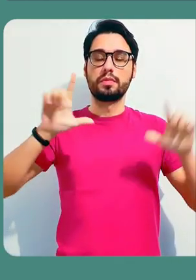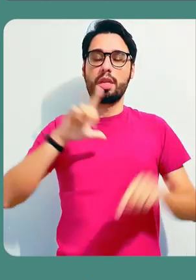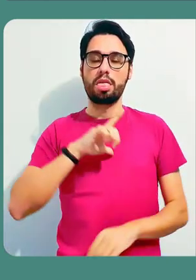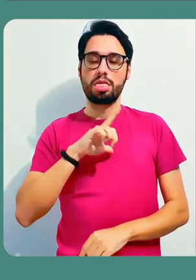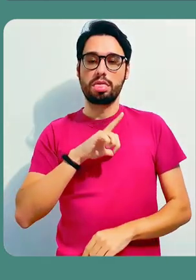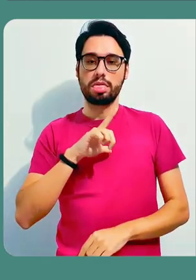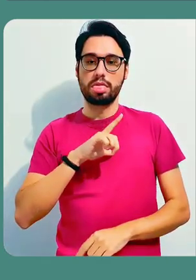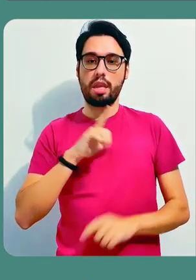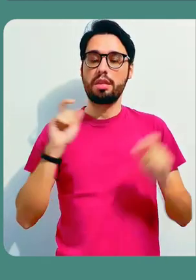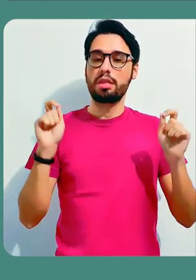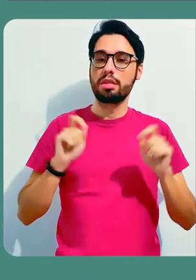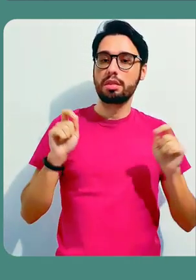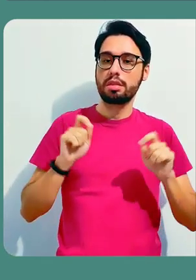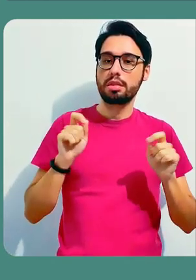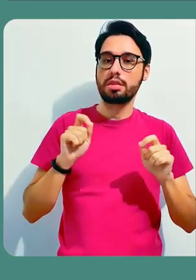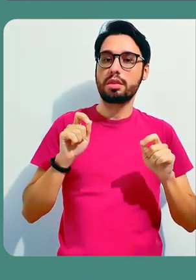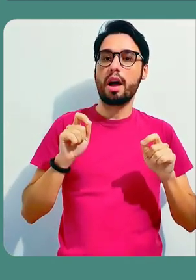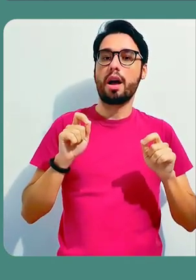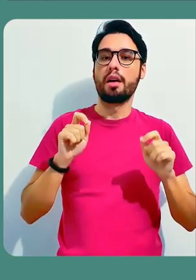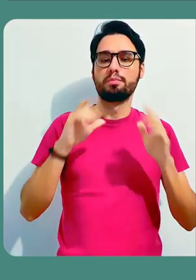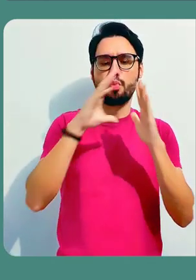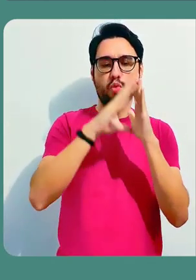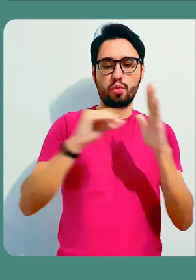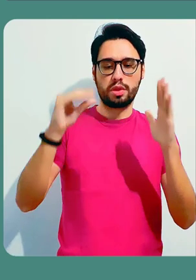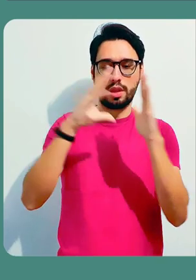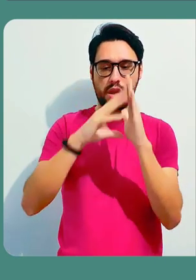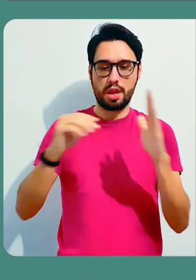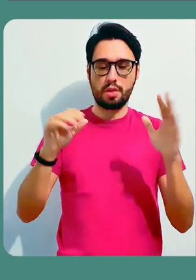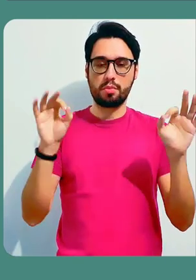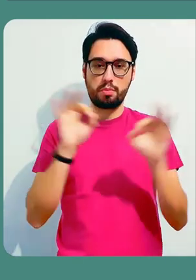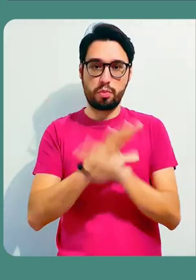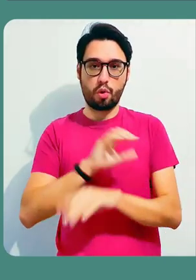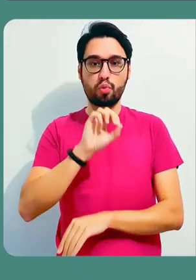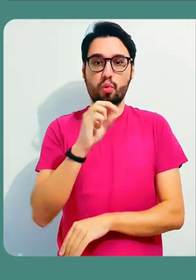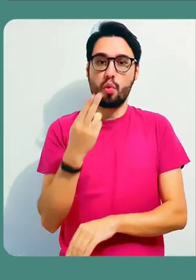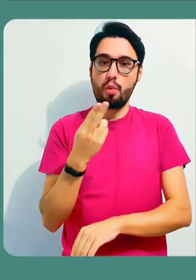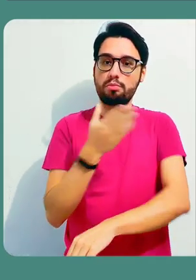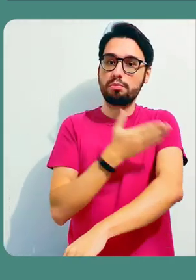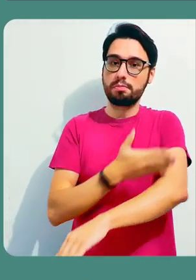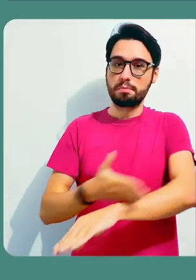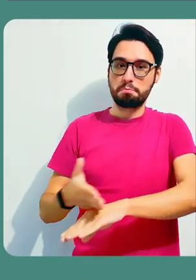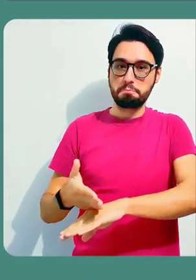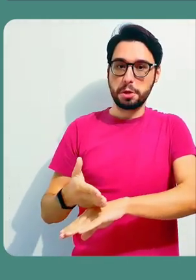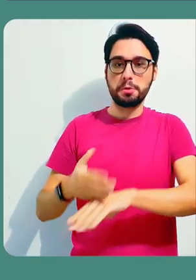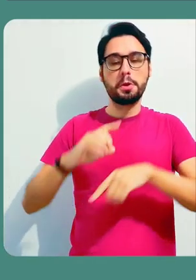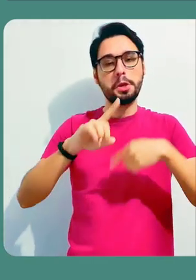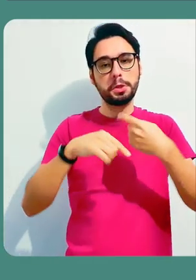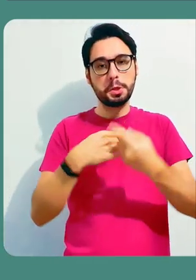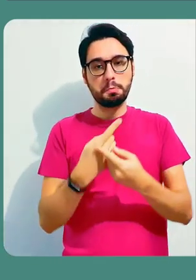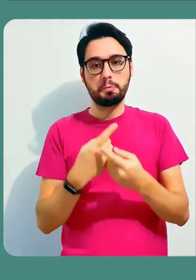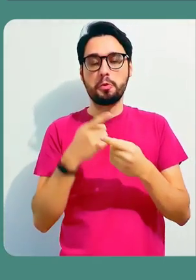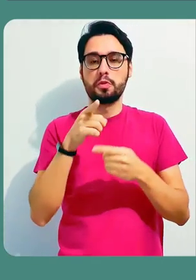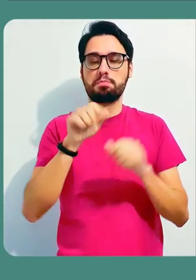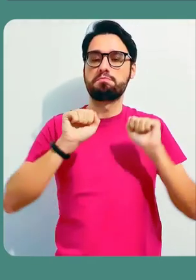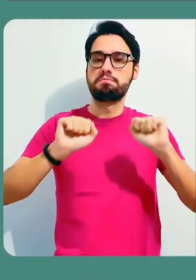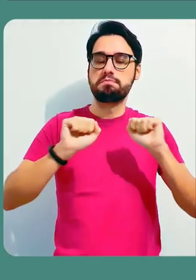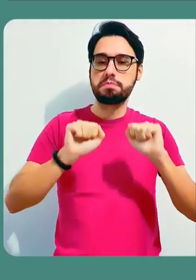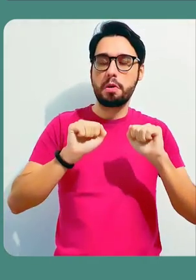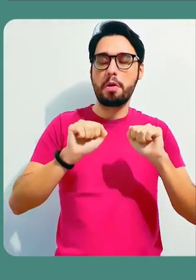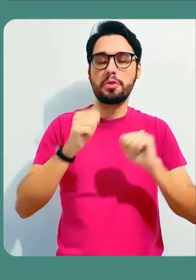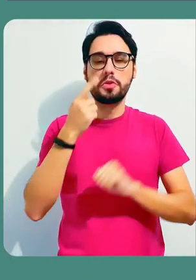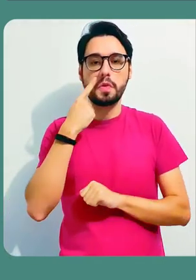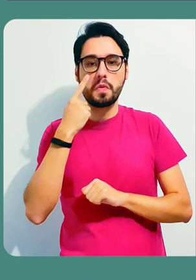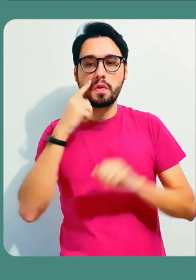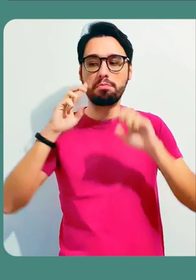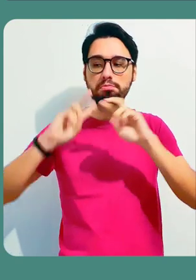Então, assim que você abre esta parte de documentos do Google, você tem a possibilidade aqui de algumas templates e criar um arquivo em